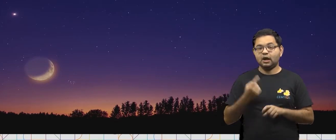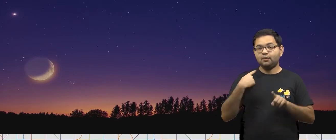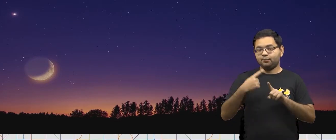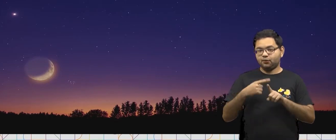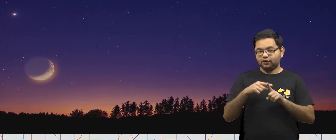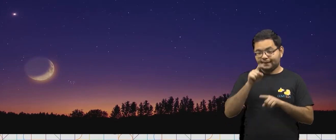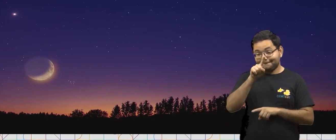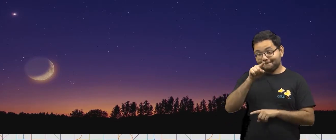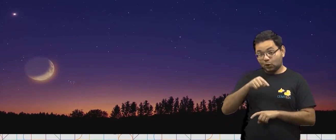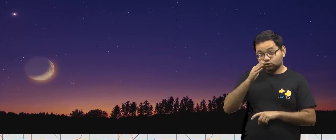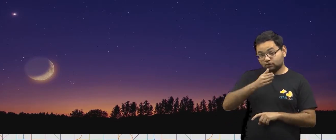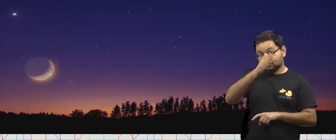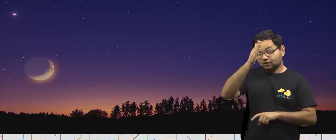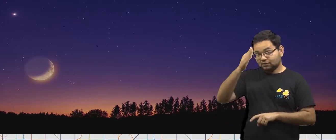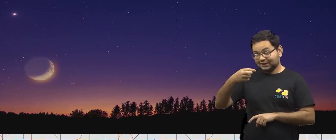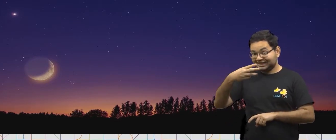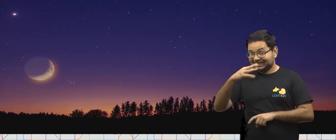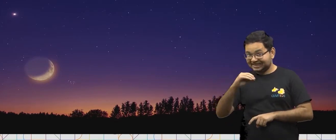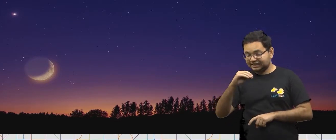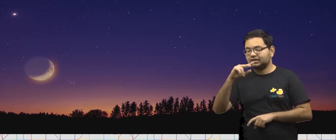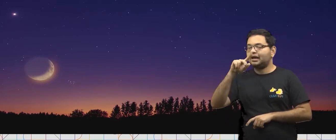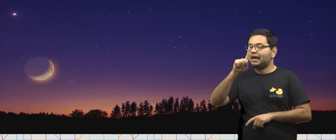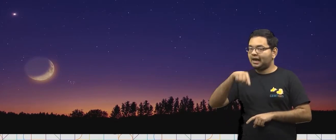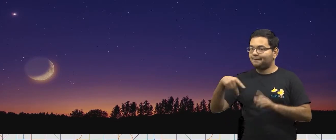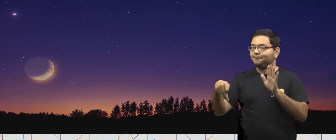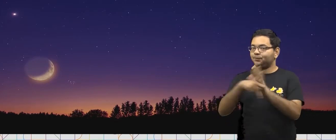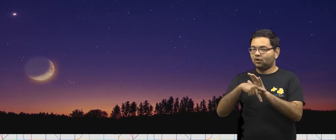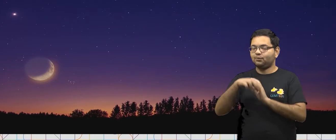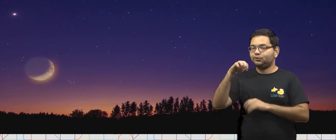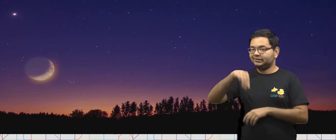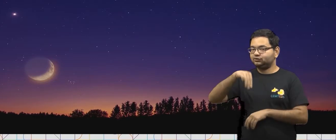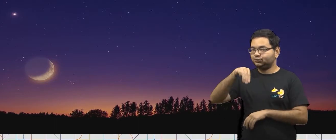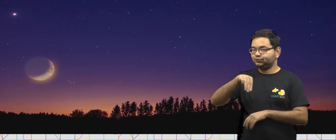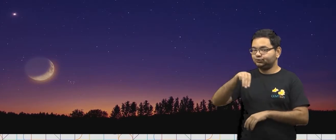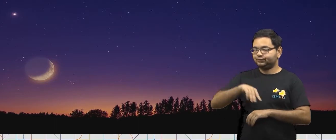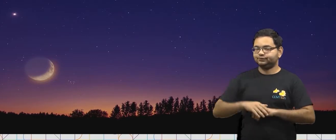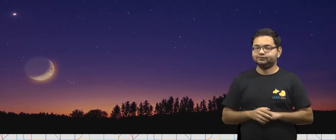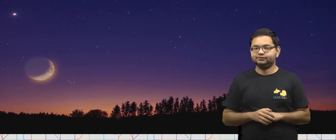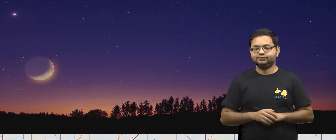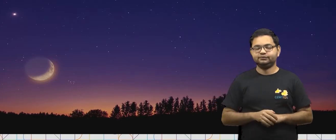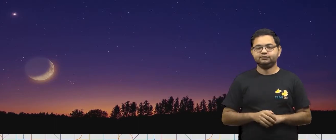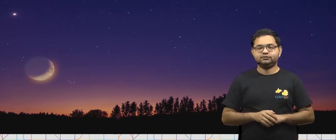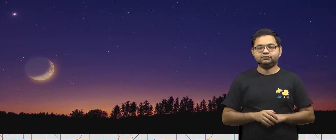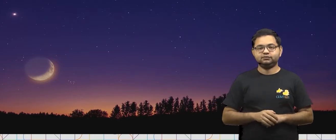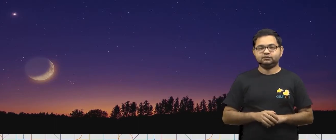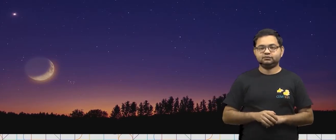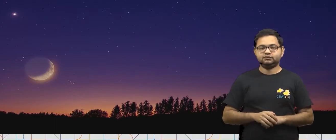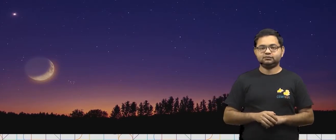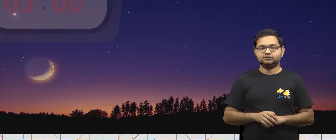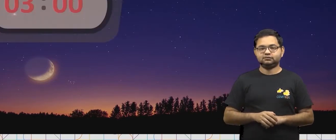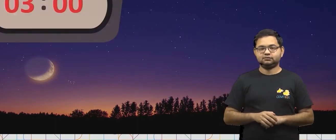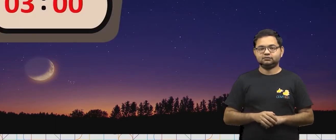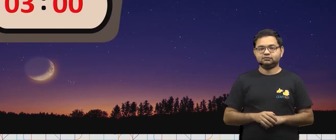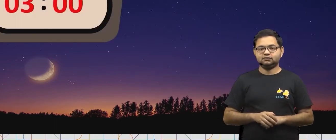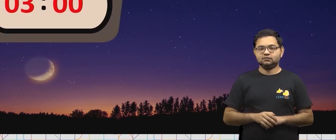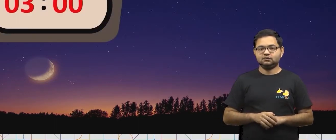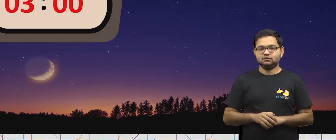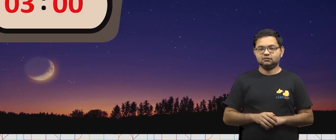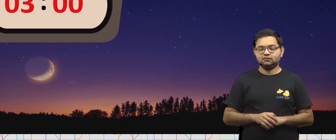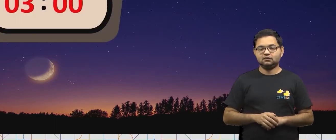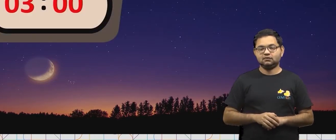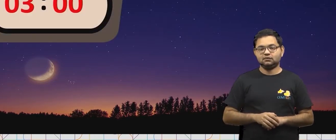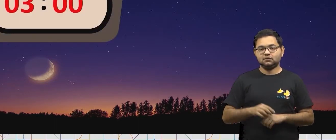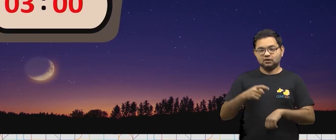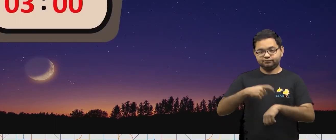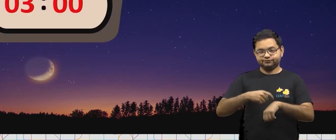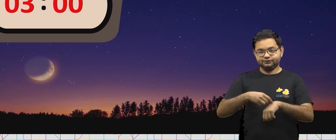os dois pontos, nós temos os minutos. Vamos continuar. Agora, nós temos 3 horas